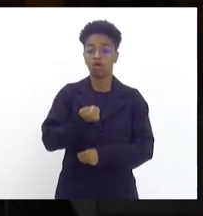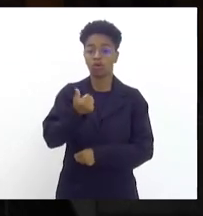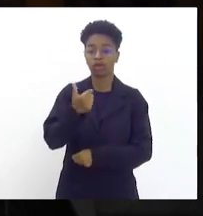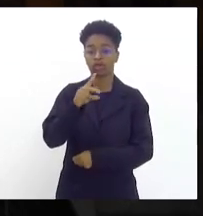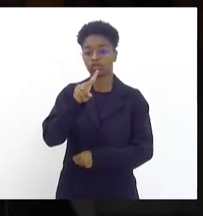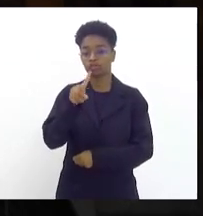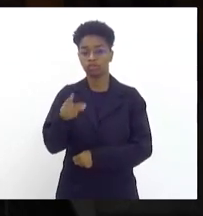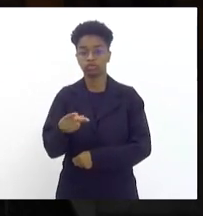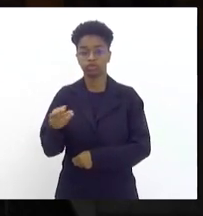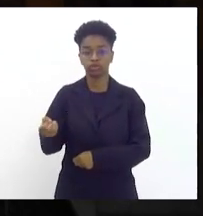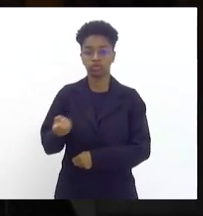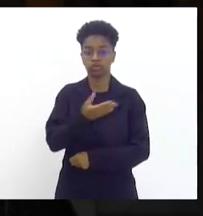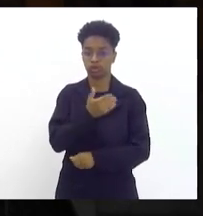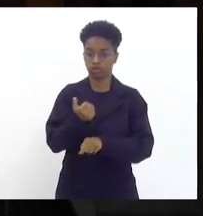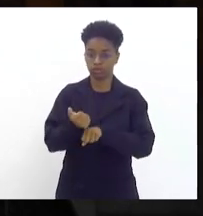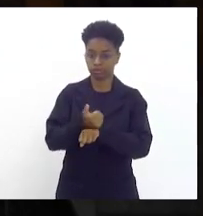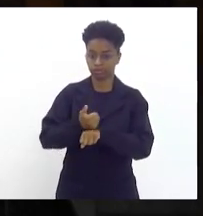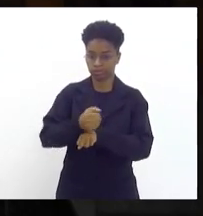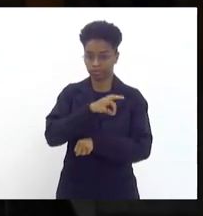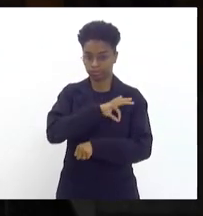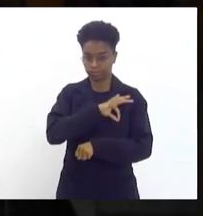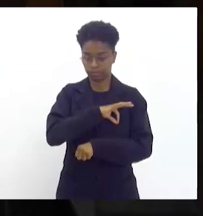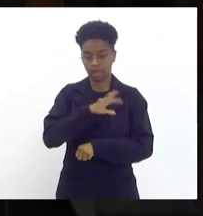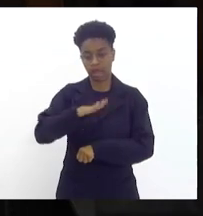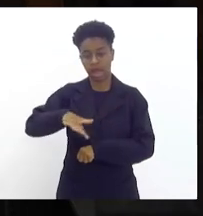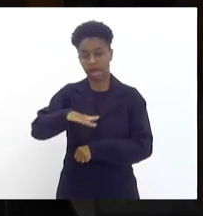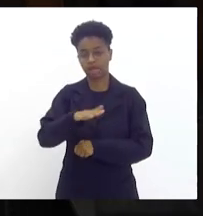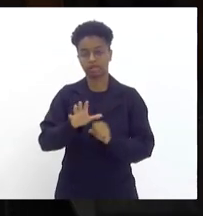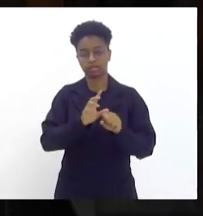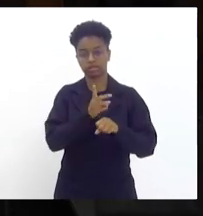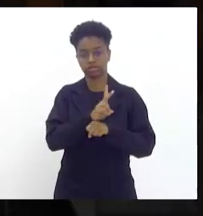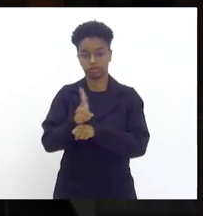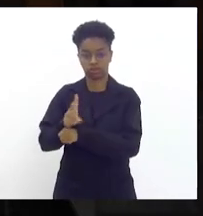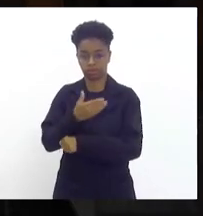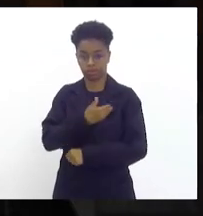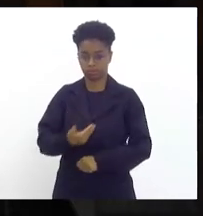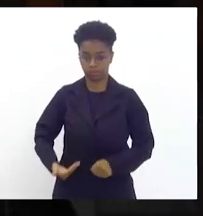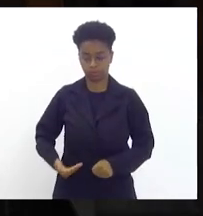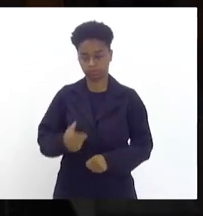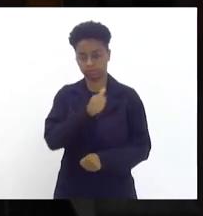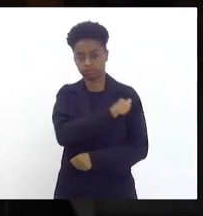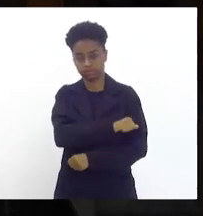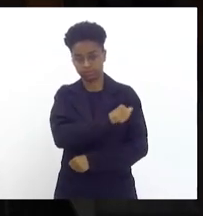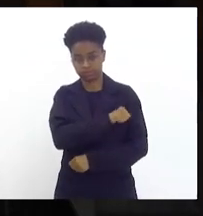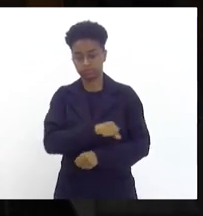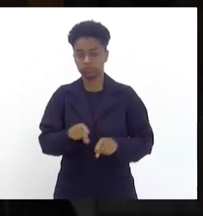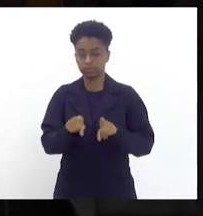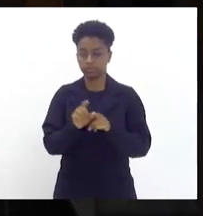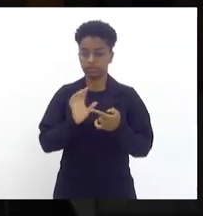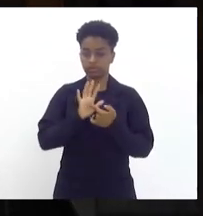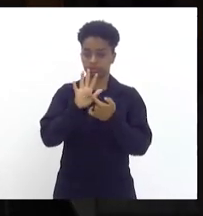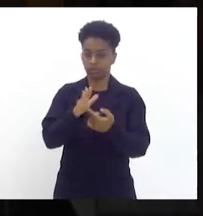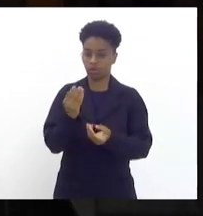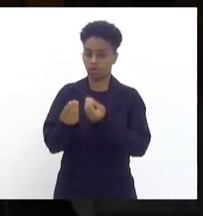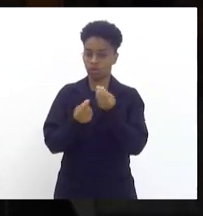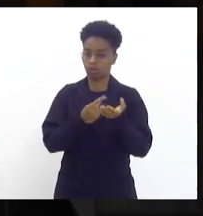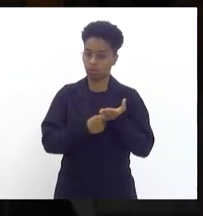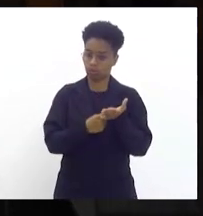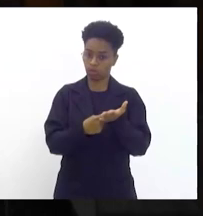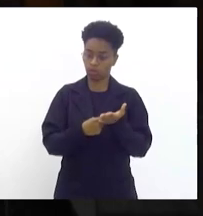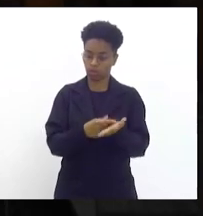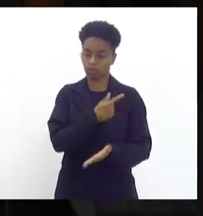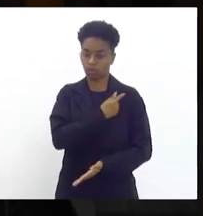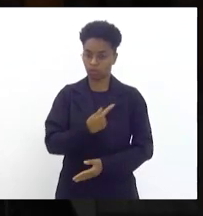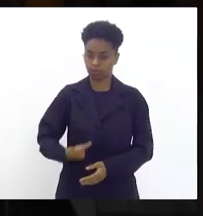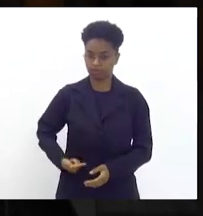mil novos profissionais de segurança pública no estado do Rio de Janeiro isso reforça todo o comprometimento do governador